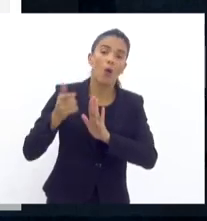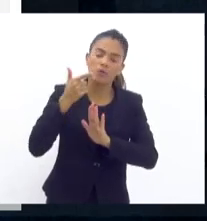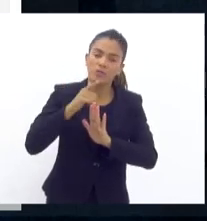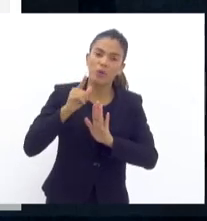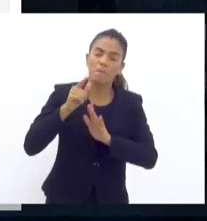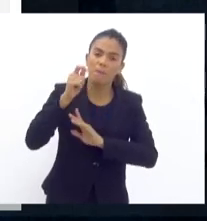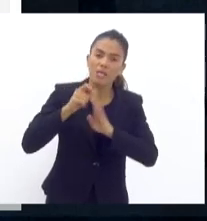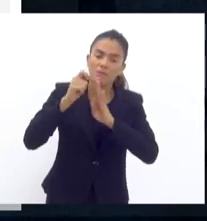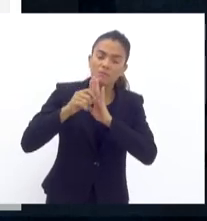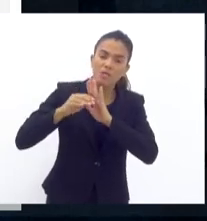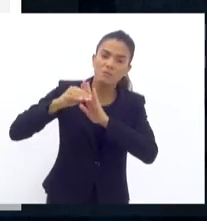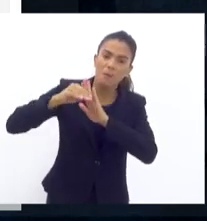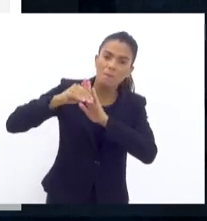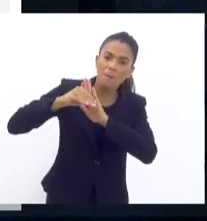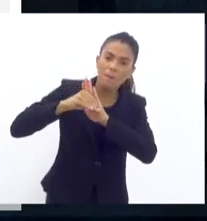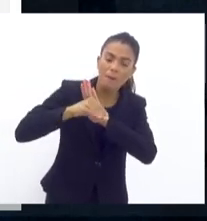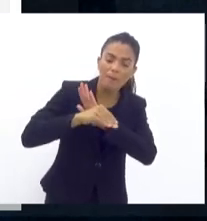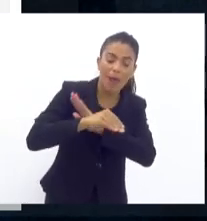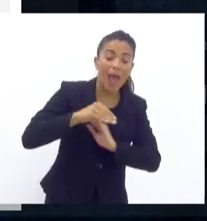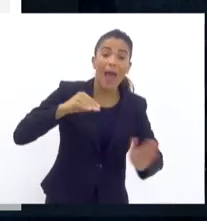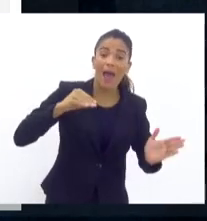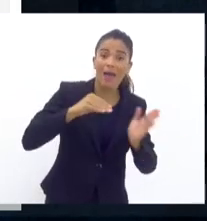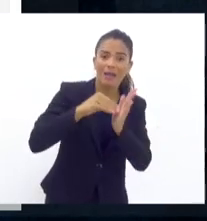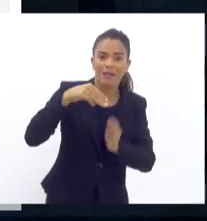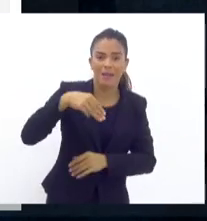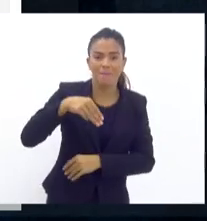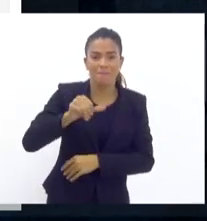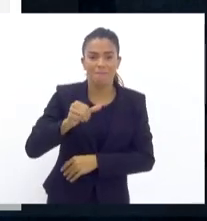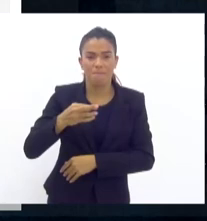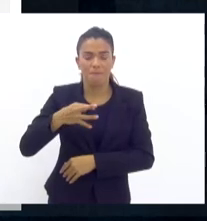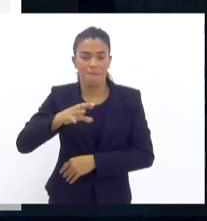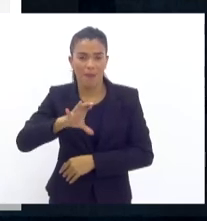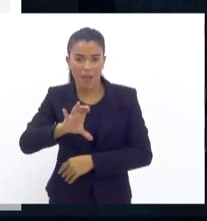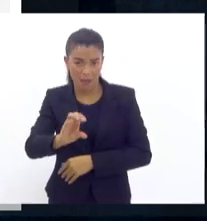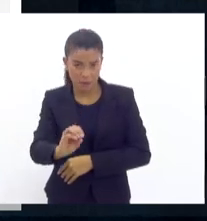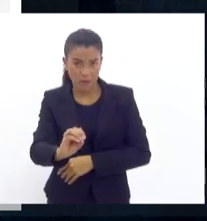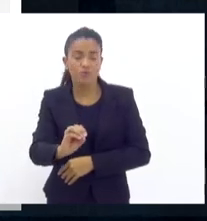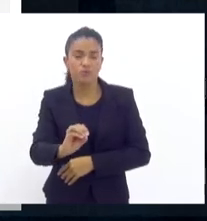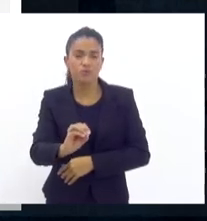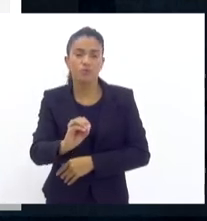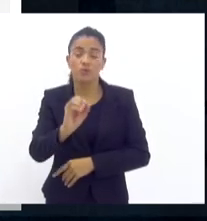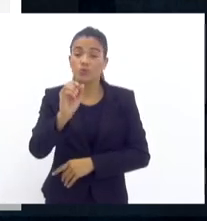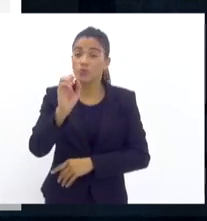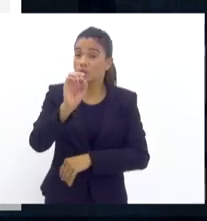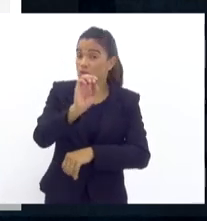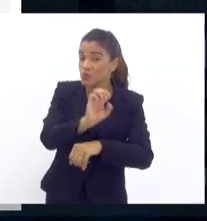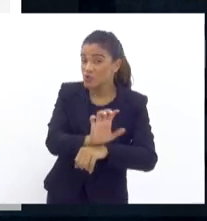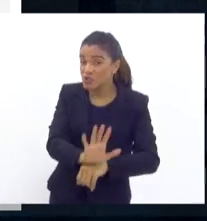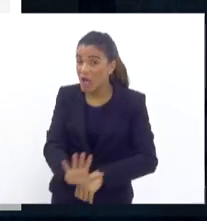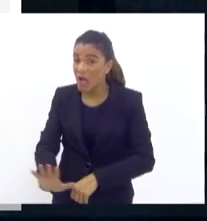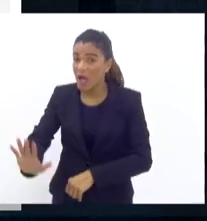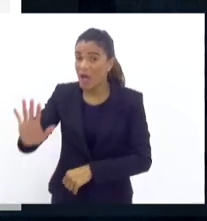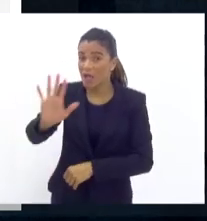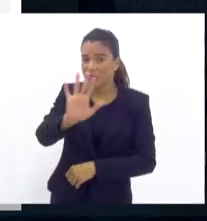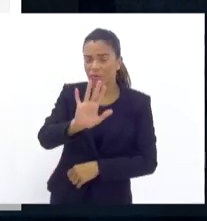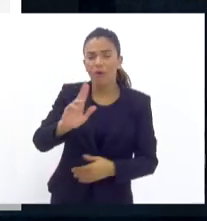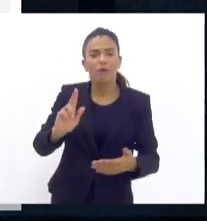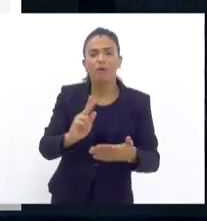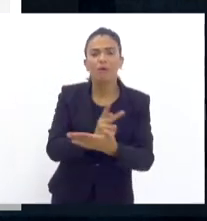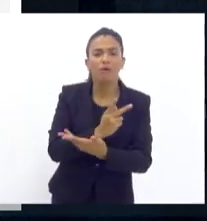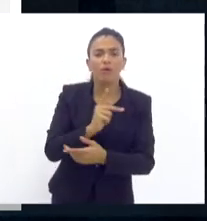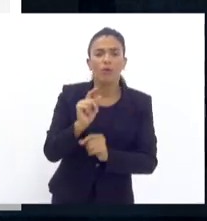mês, até o mês de março, quando, no estado inteiro, ocorreu